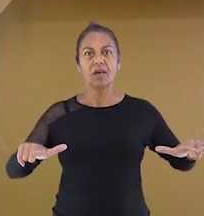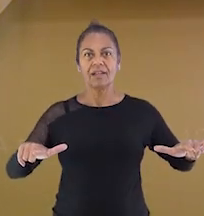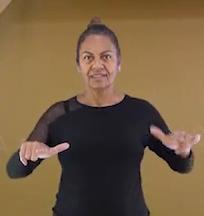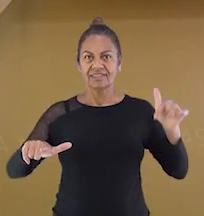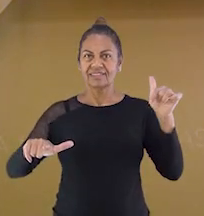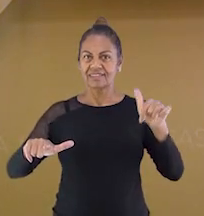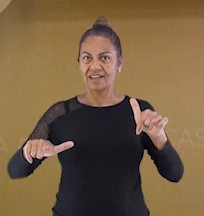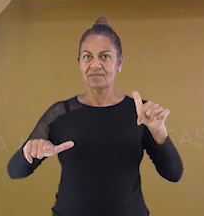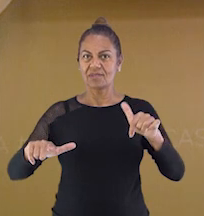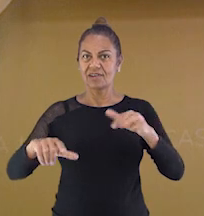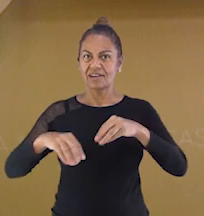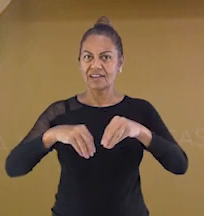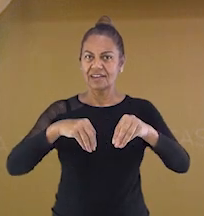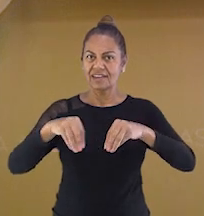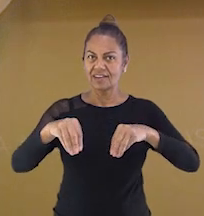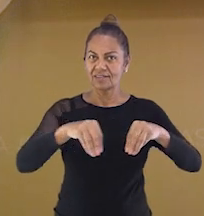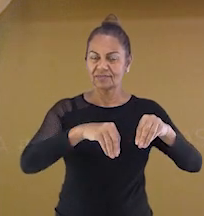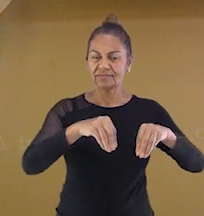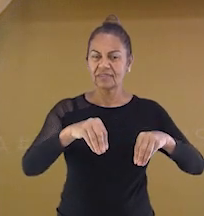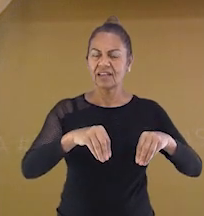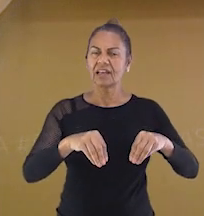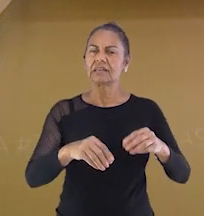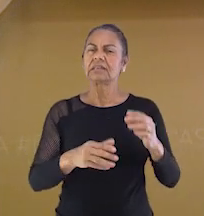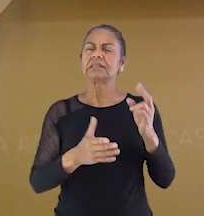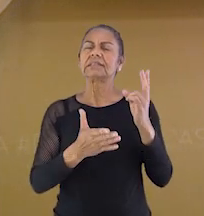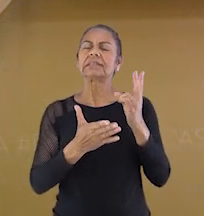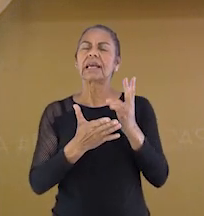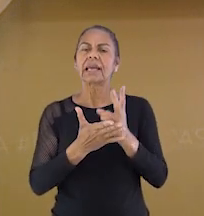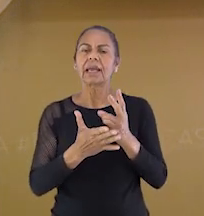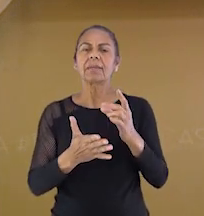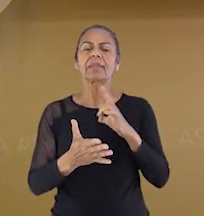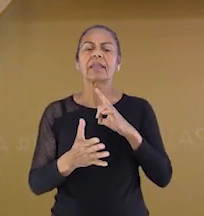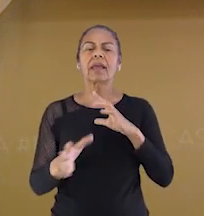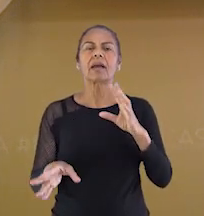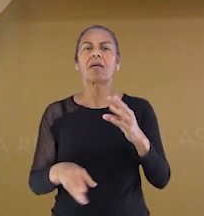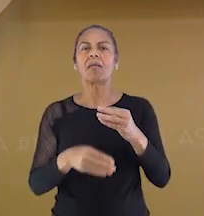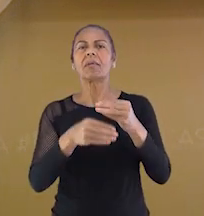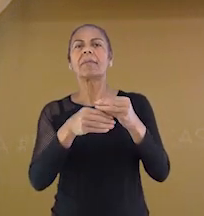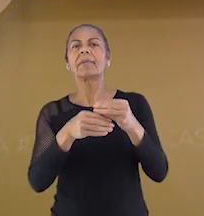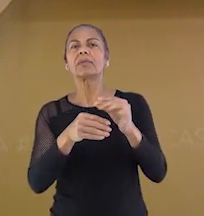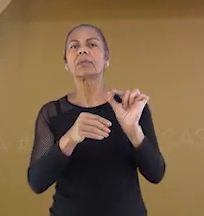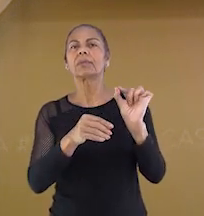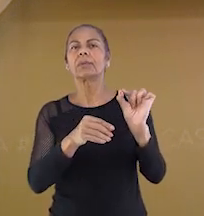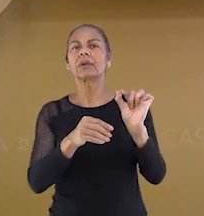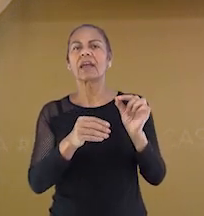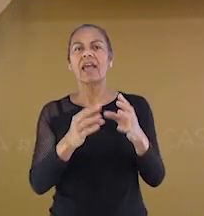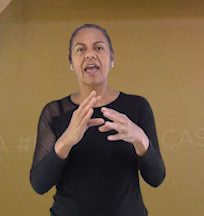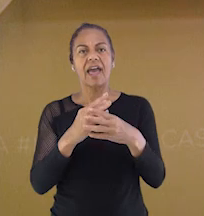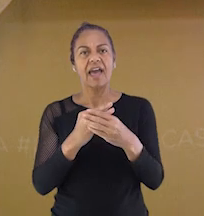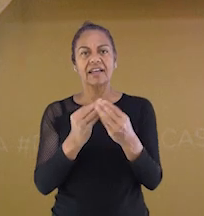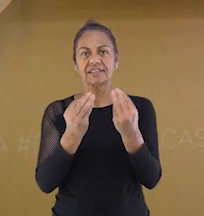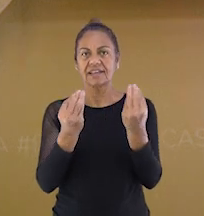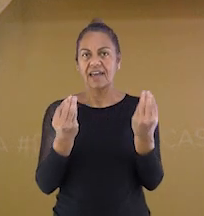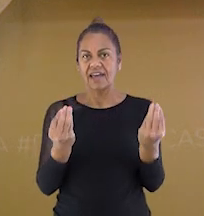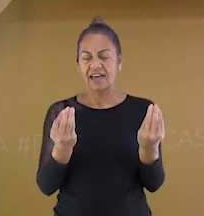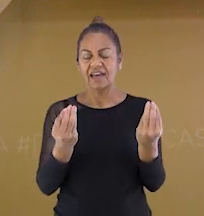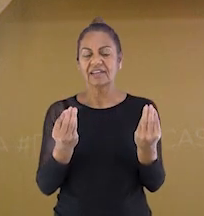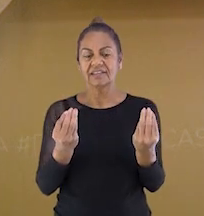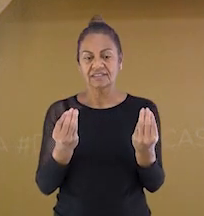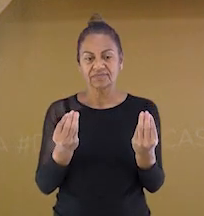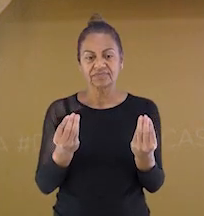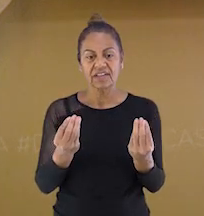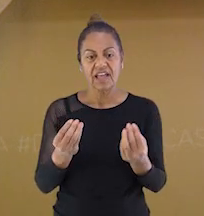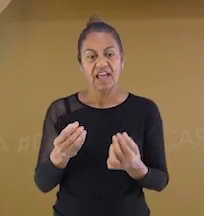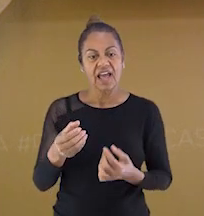sempre utiliza algum complemento, que podem ser as cartas, as fichas e,